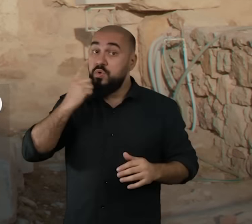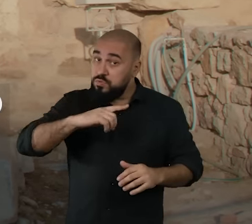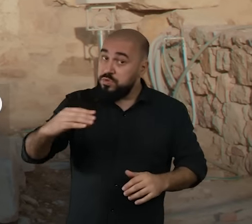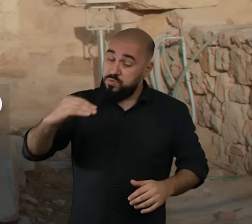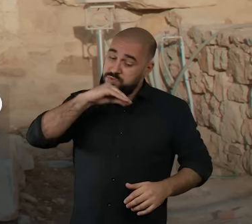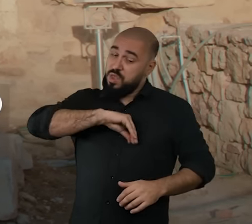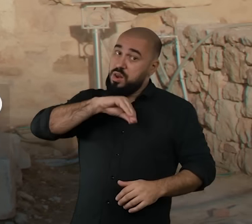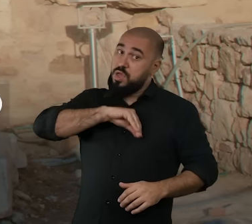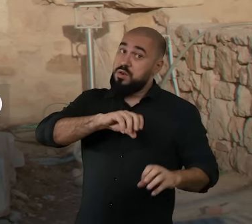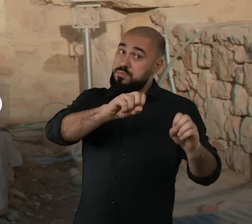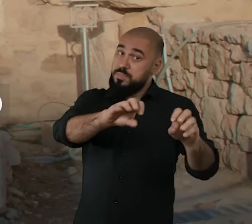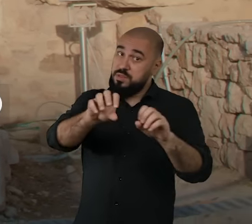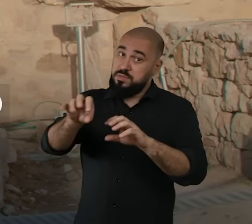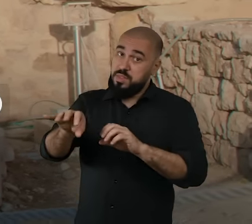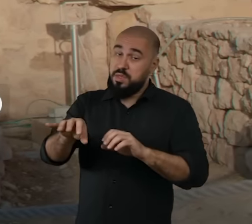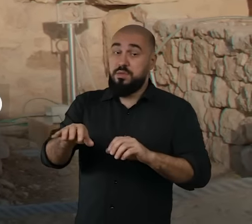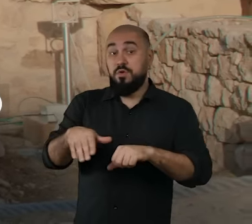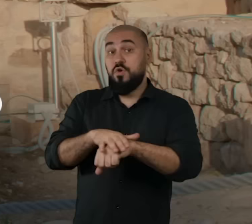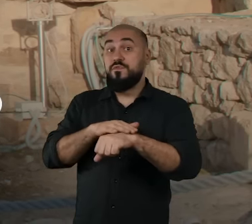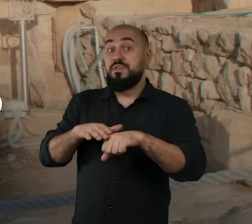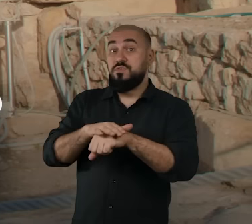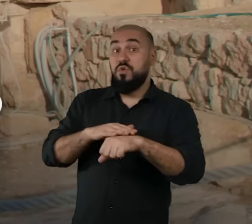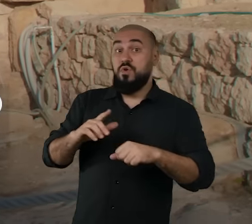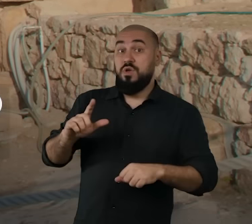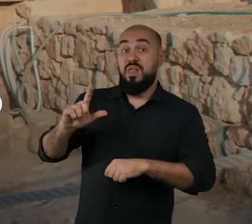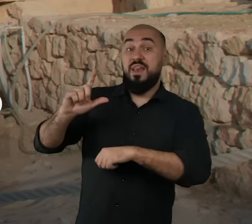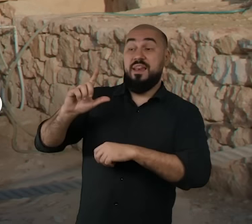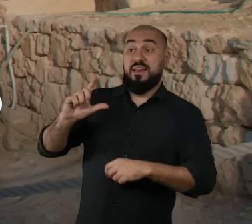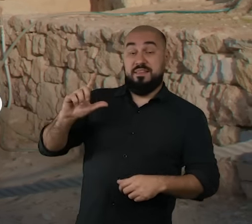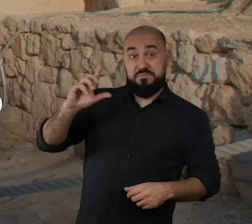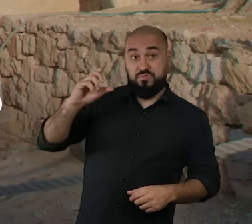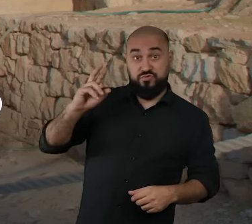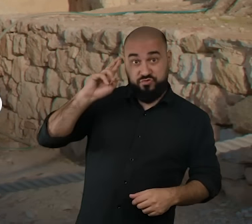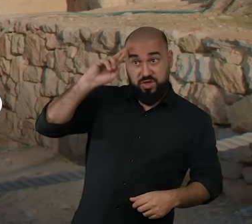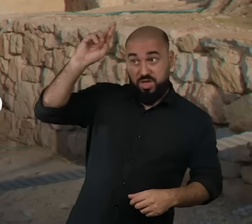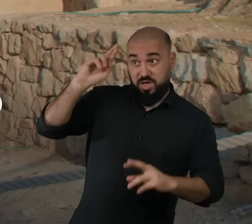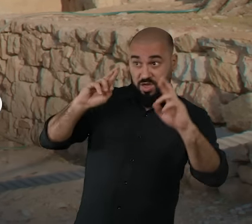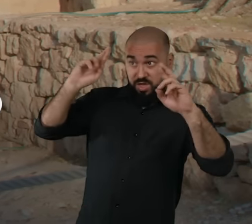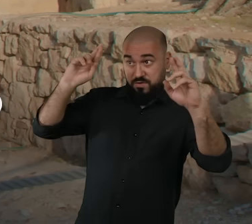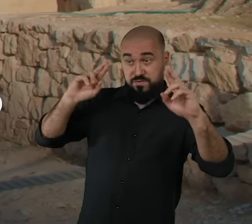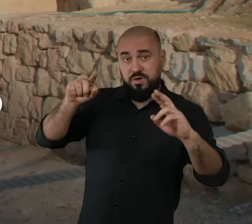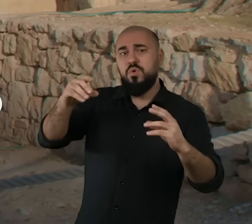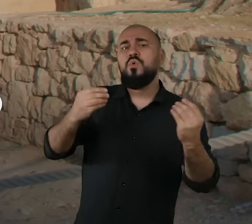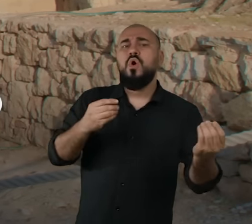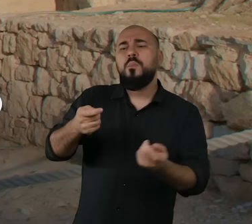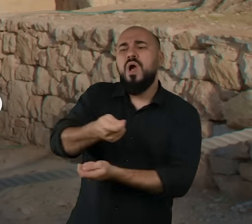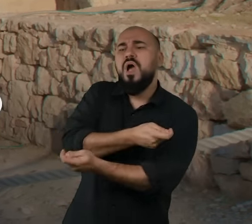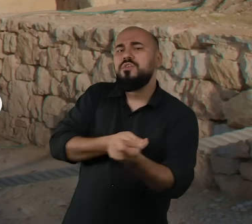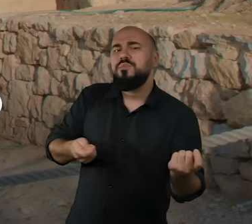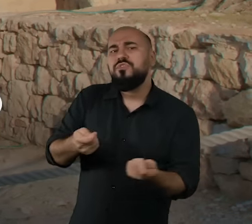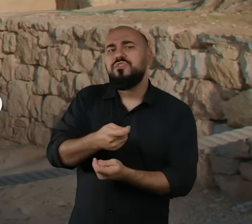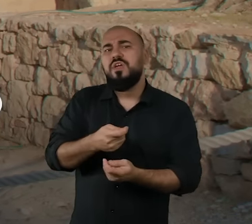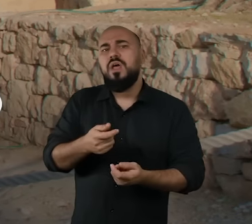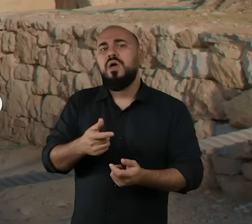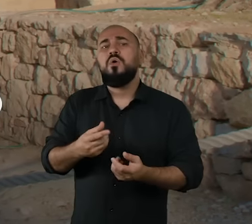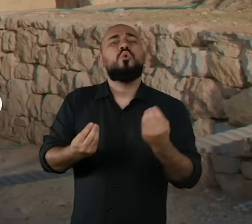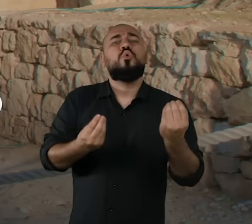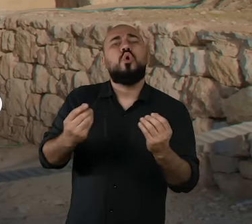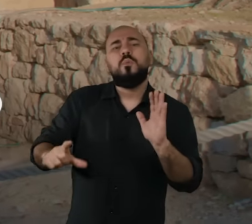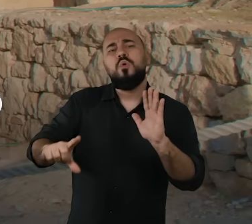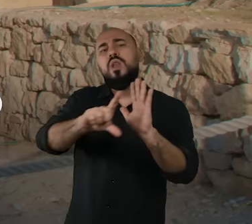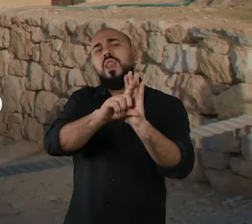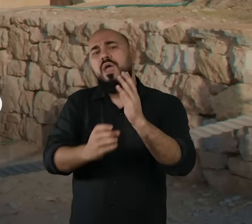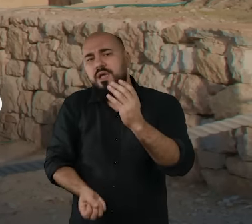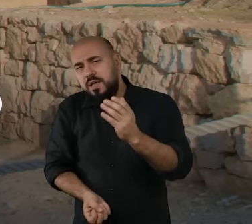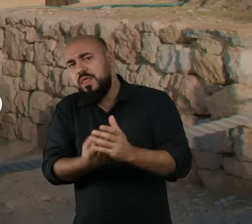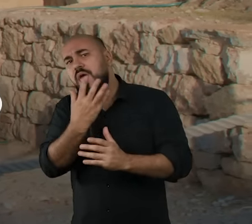ensinar. Eles começaram com os líderes da cidade, oferecendo cursos de como administrar a polis, como criar leis